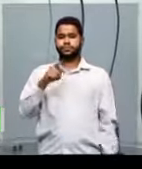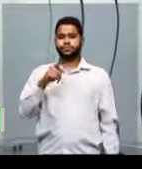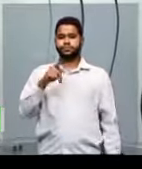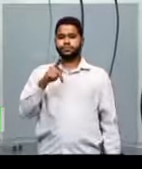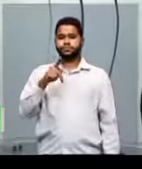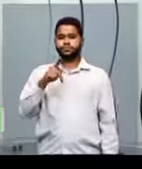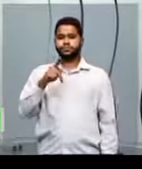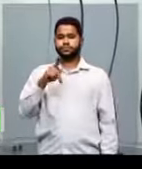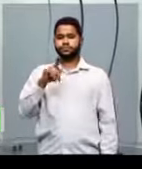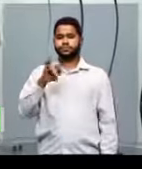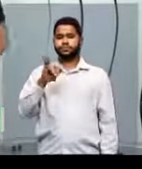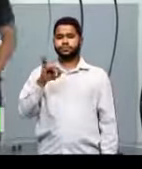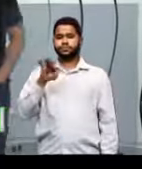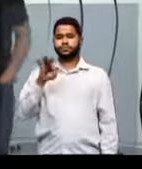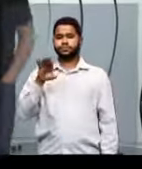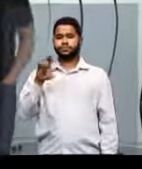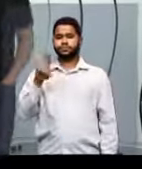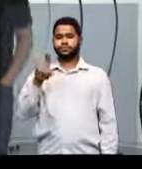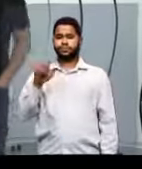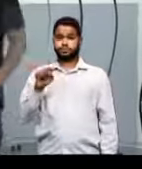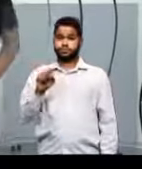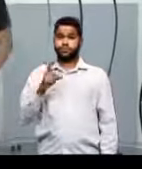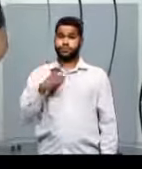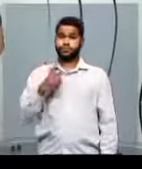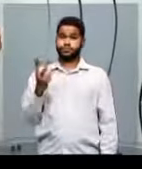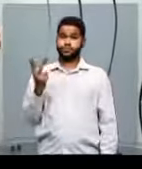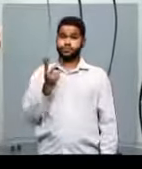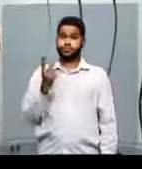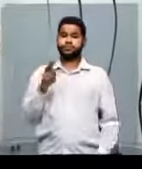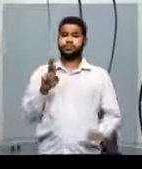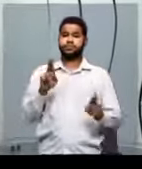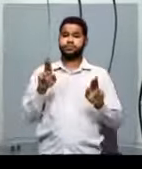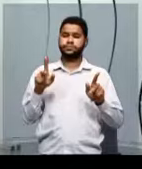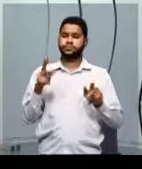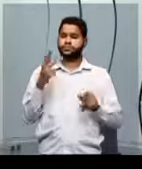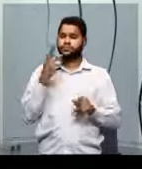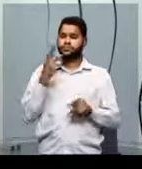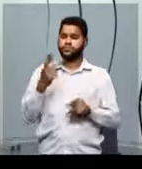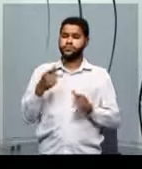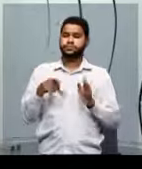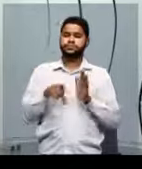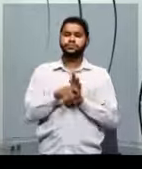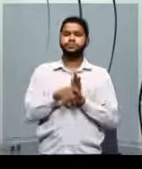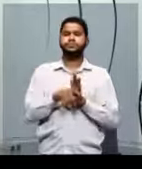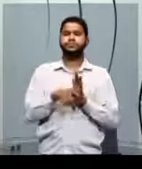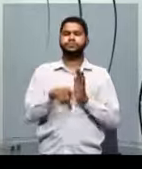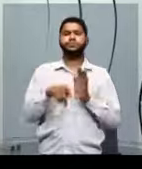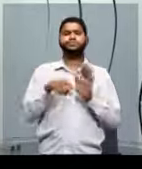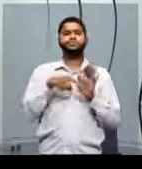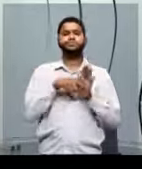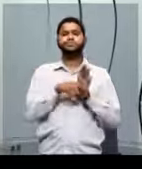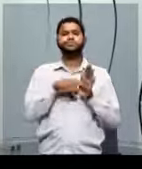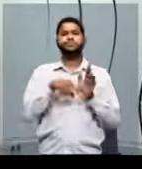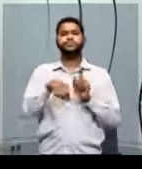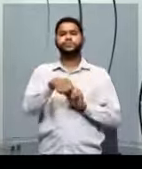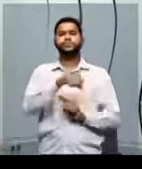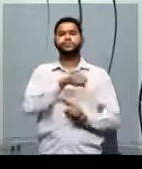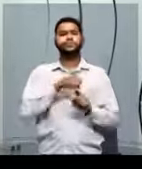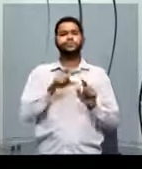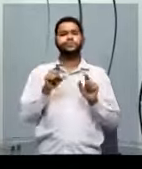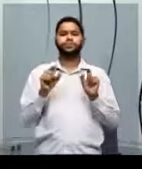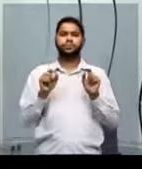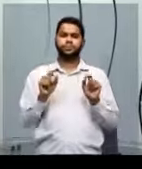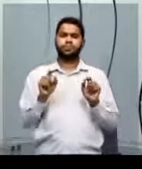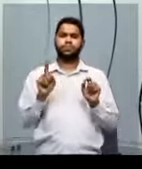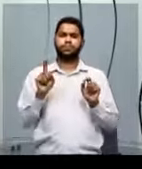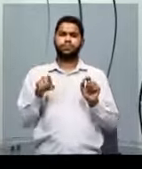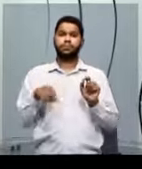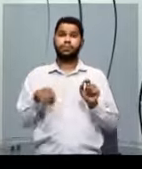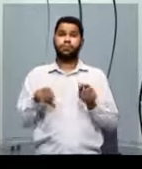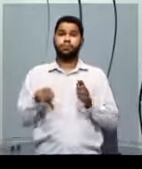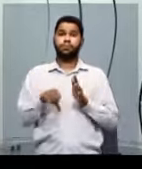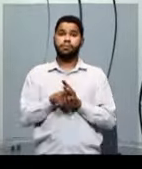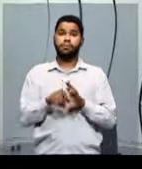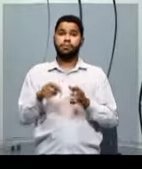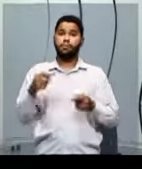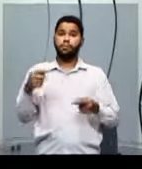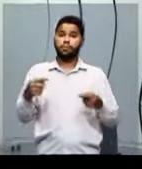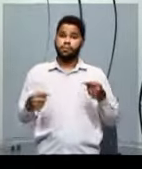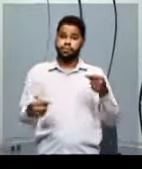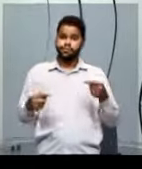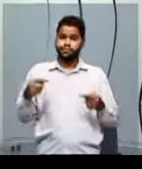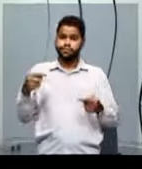Existe uma diferença aqui entre os dois, tá? Quando a gente fala de ciências sociais, a gente está falando do quê? De ciência política,